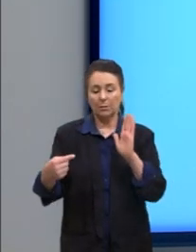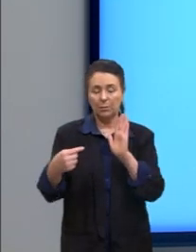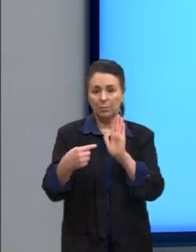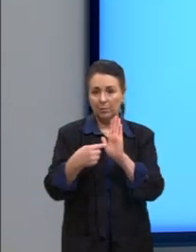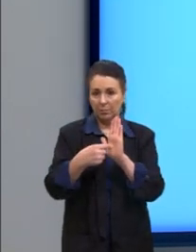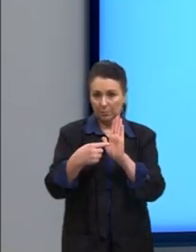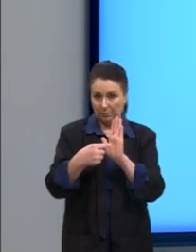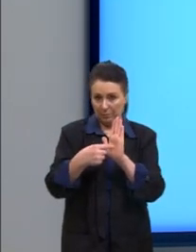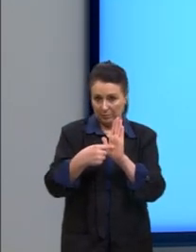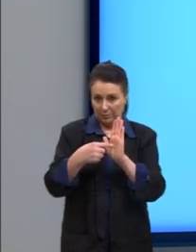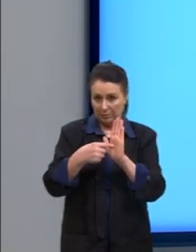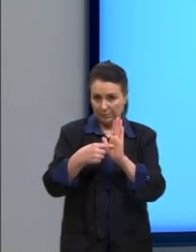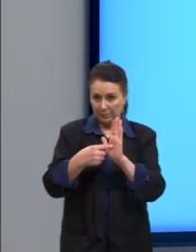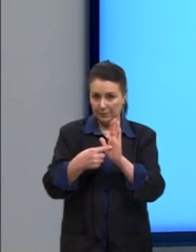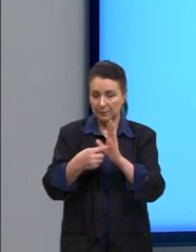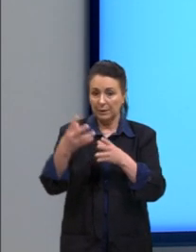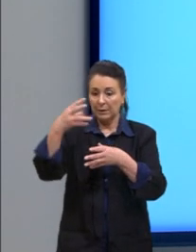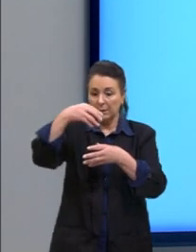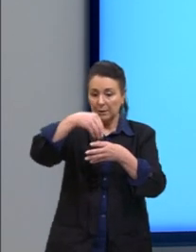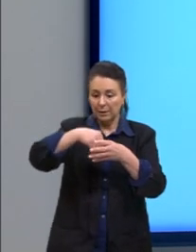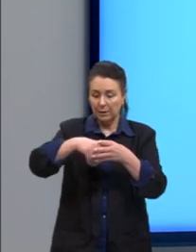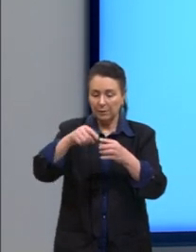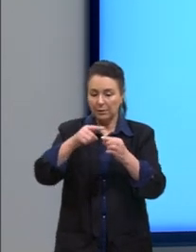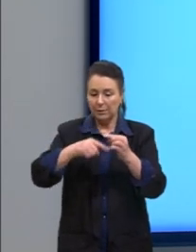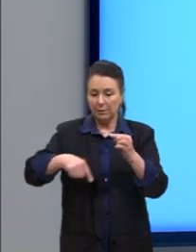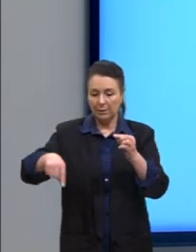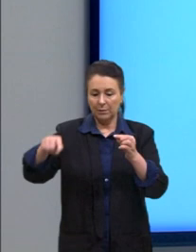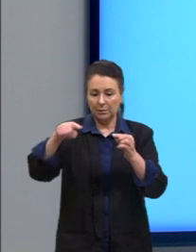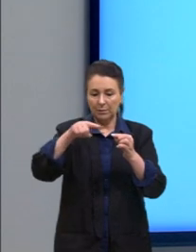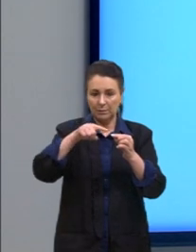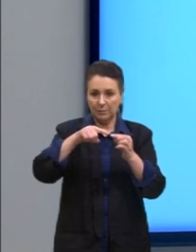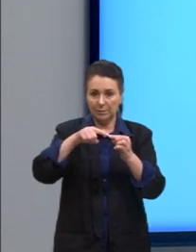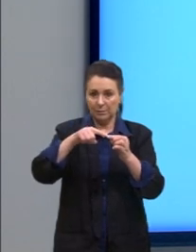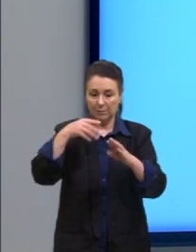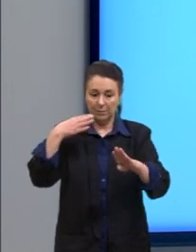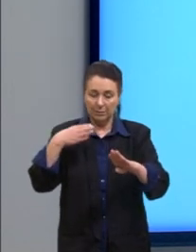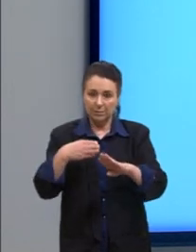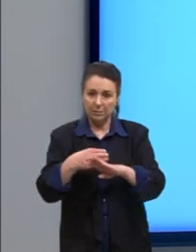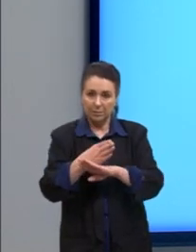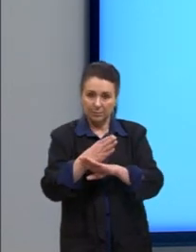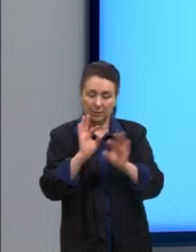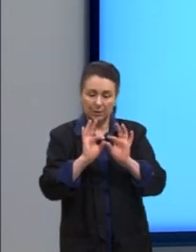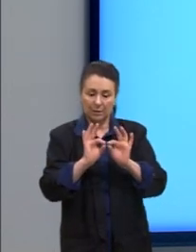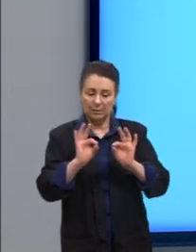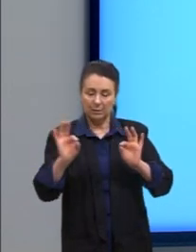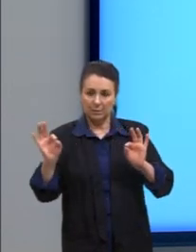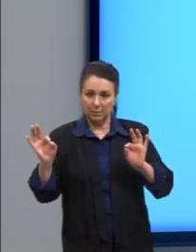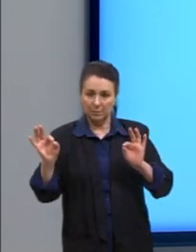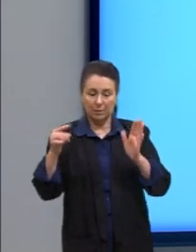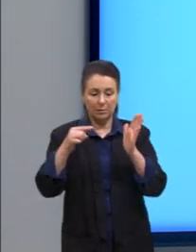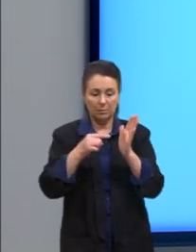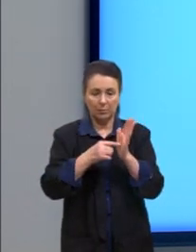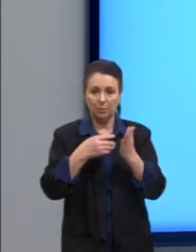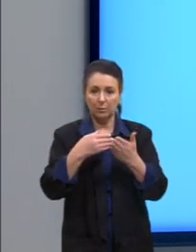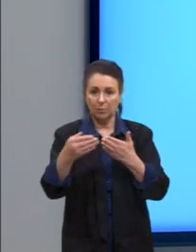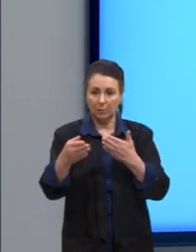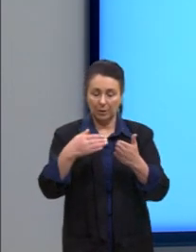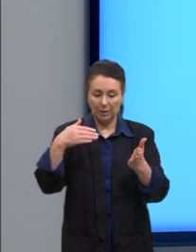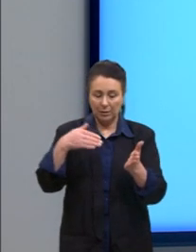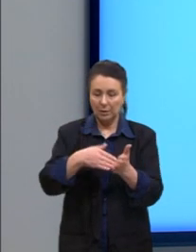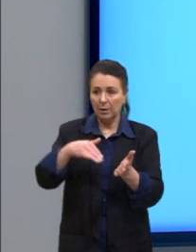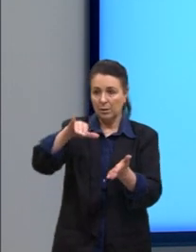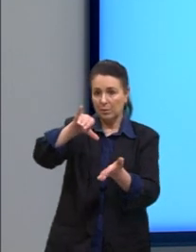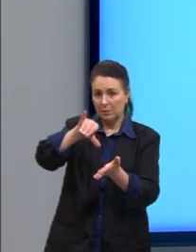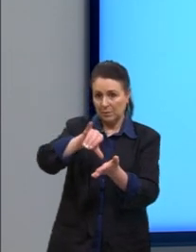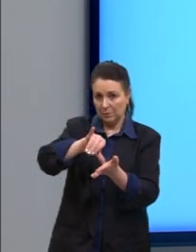pertence à circunferência. Se a distância, então, de um ponto qualquer até o centro, ele for